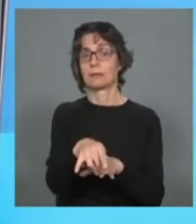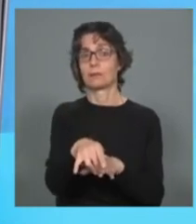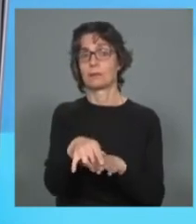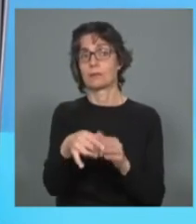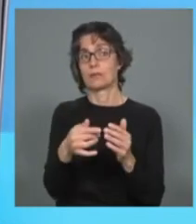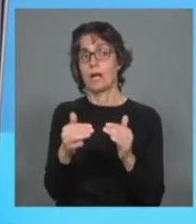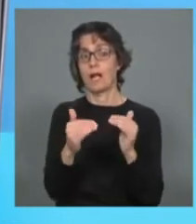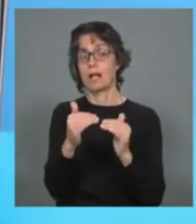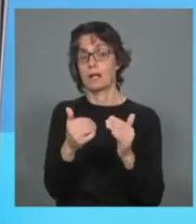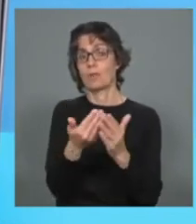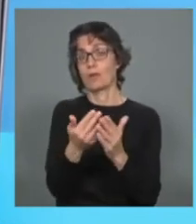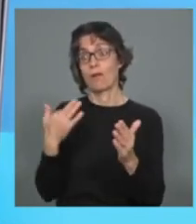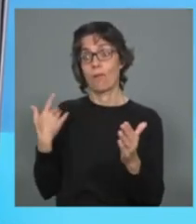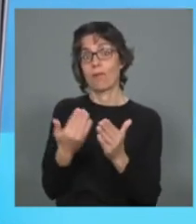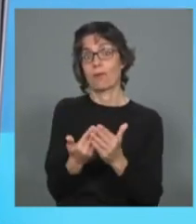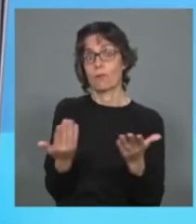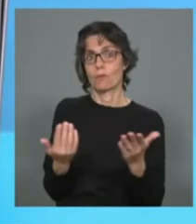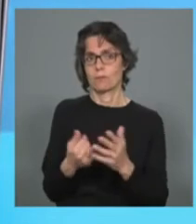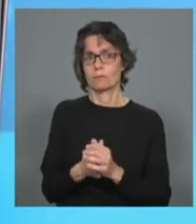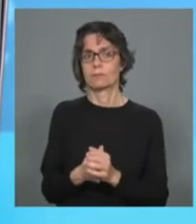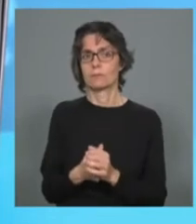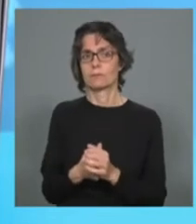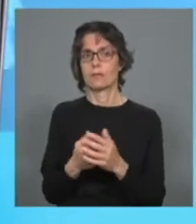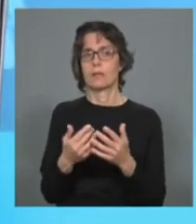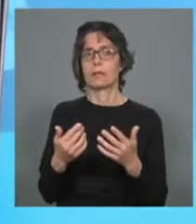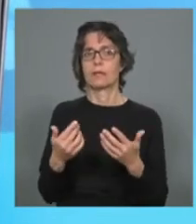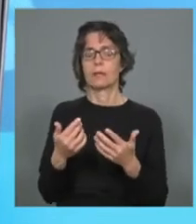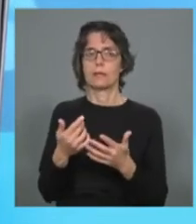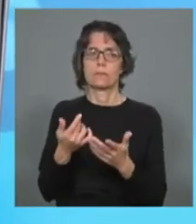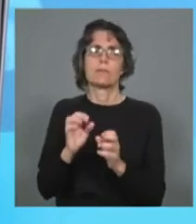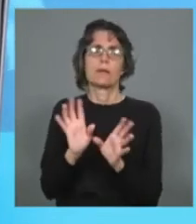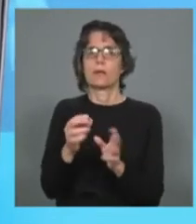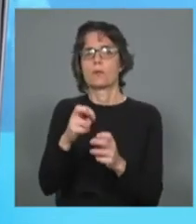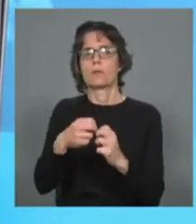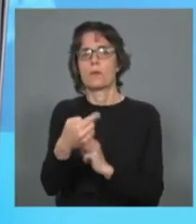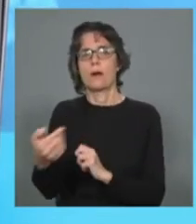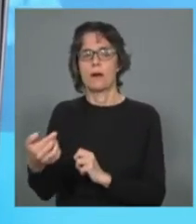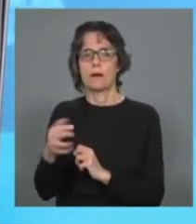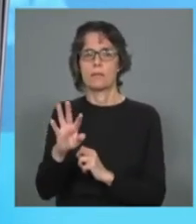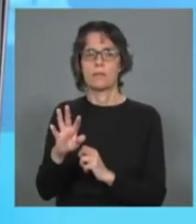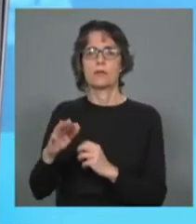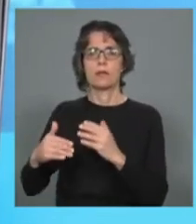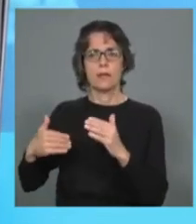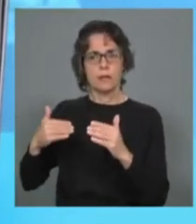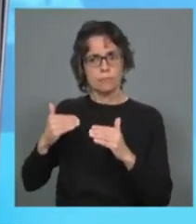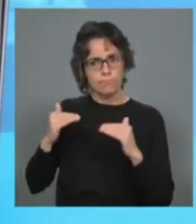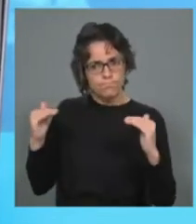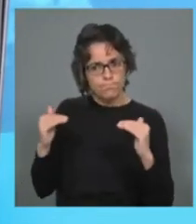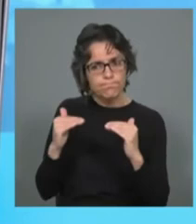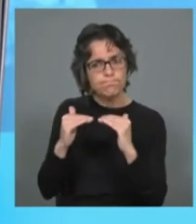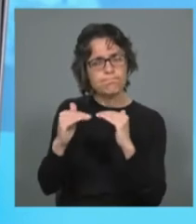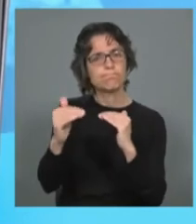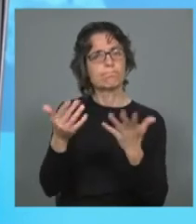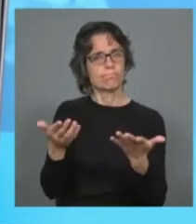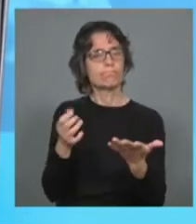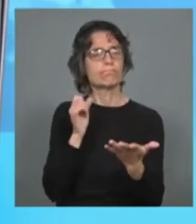um exemplo nos últimos anos para esta região da convivência com problemas, é verdade, mas com uma convivência que